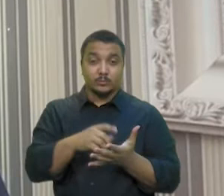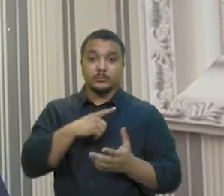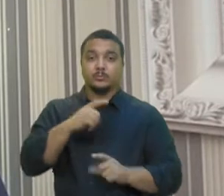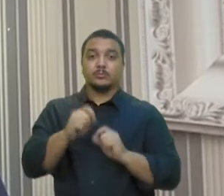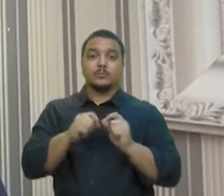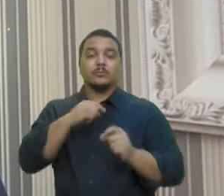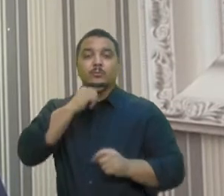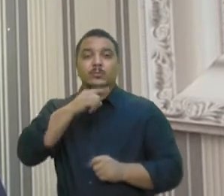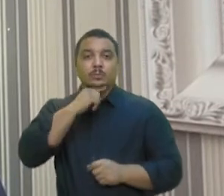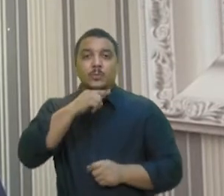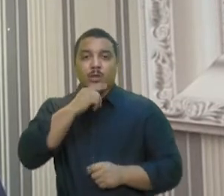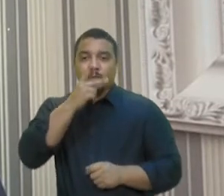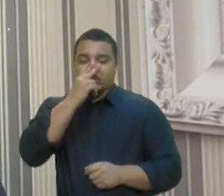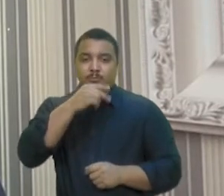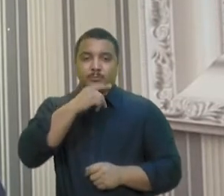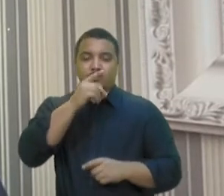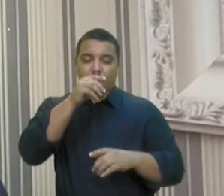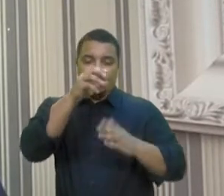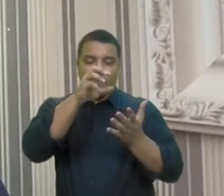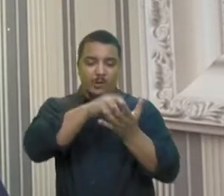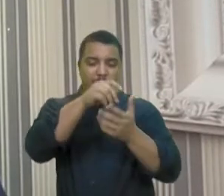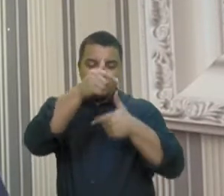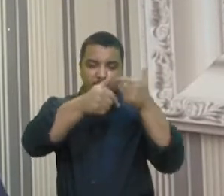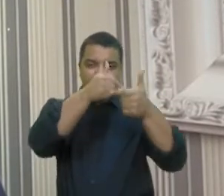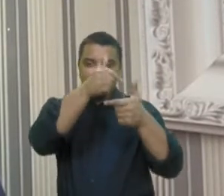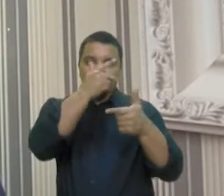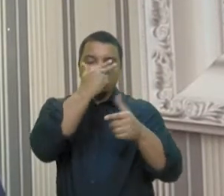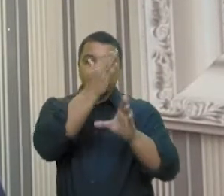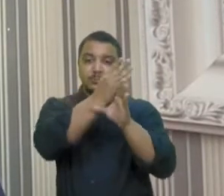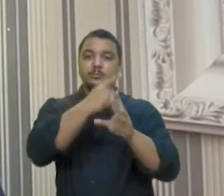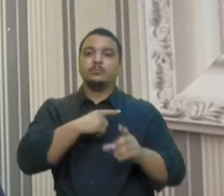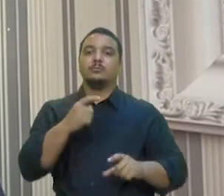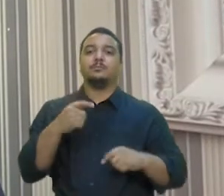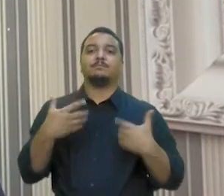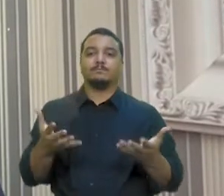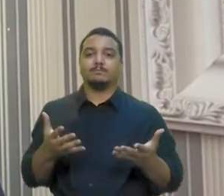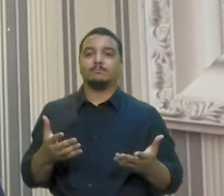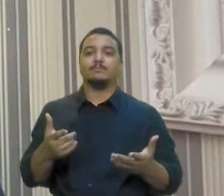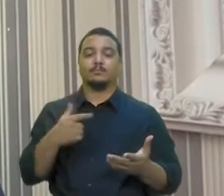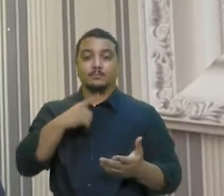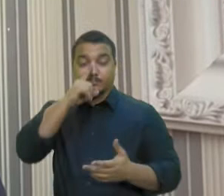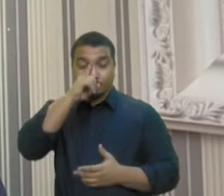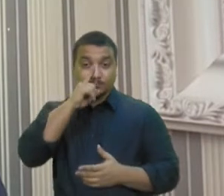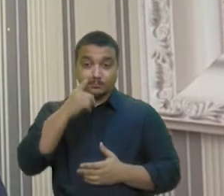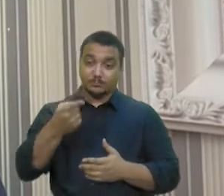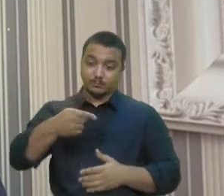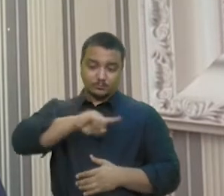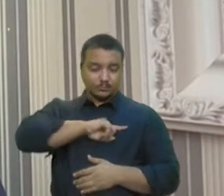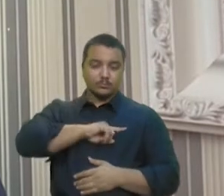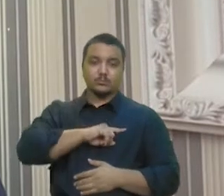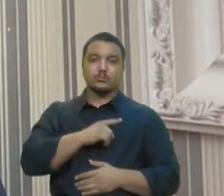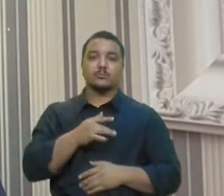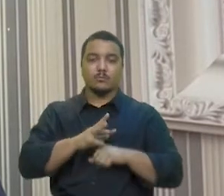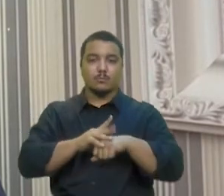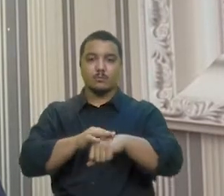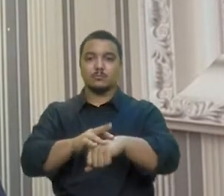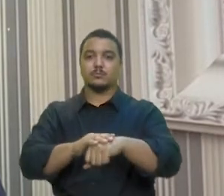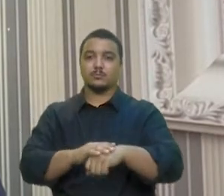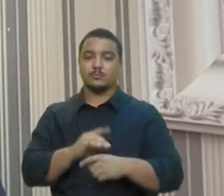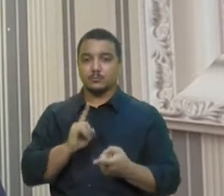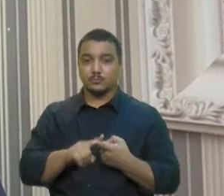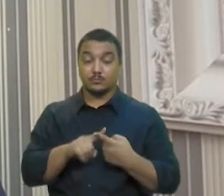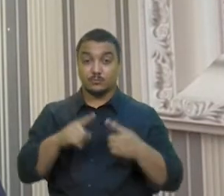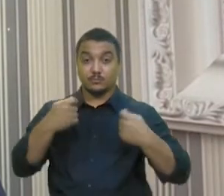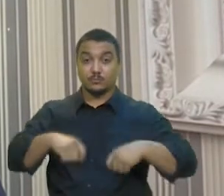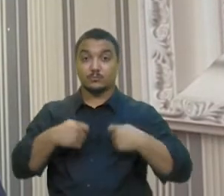puderam exercer a atividade, uma vez que por conta dos riscos de contágio, de transmissão e a necessidade